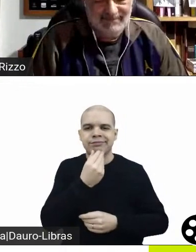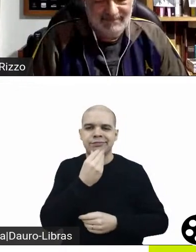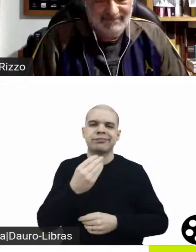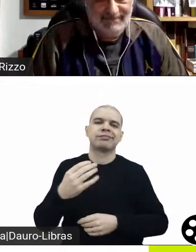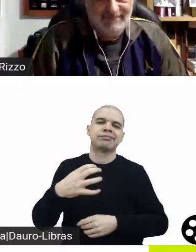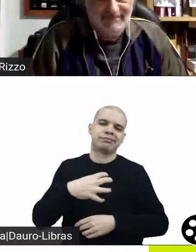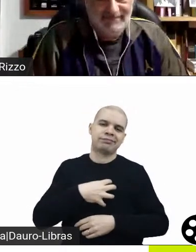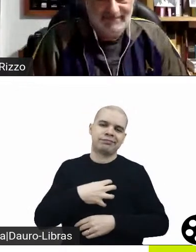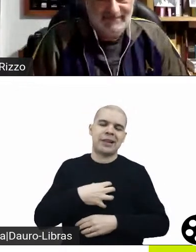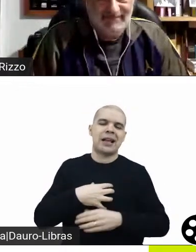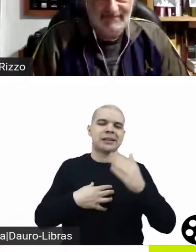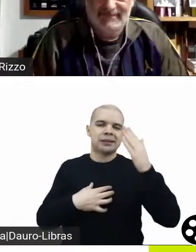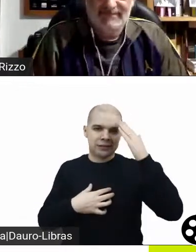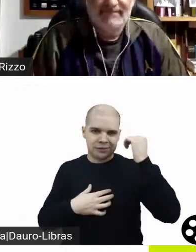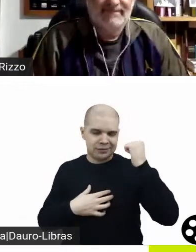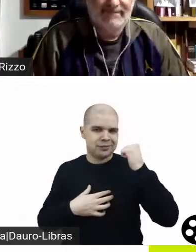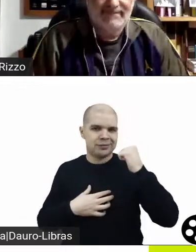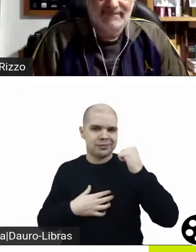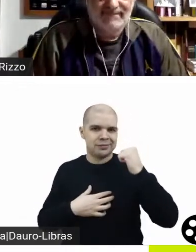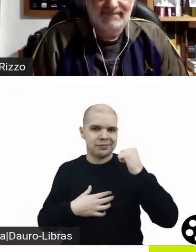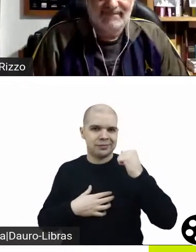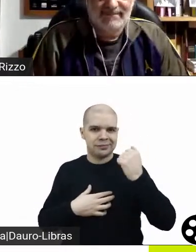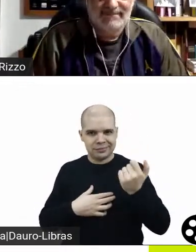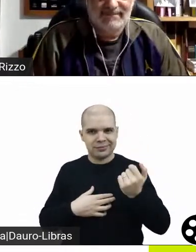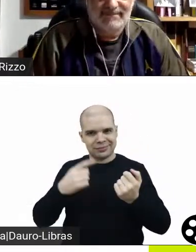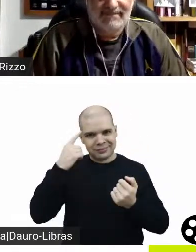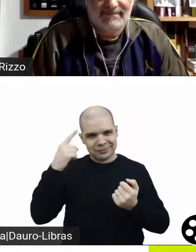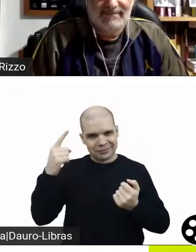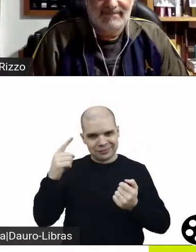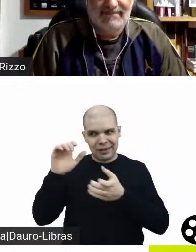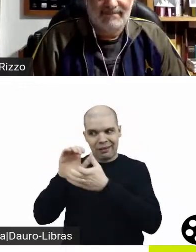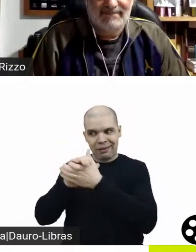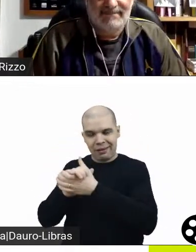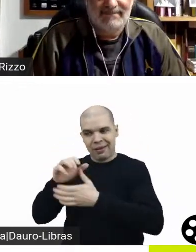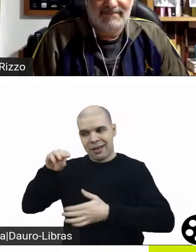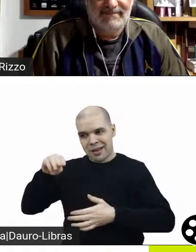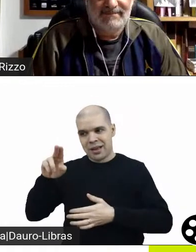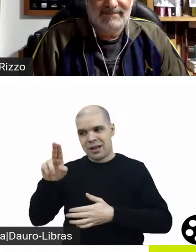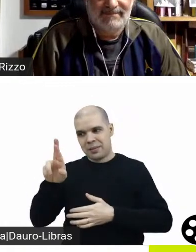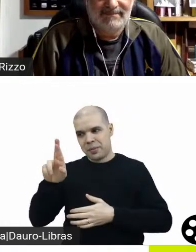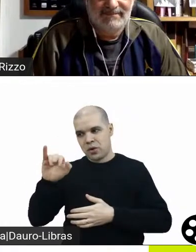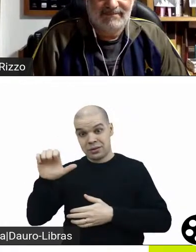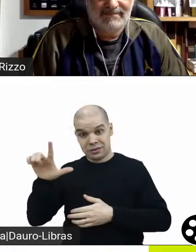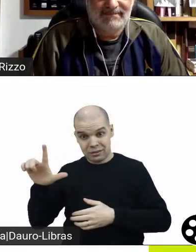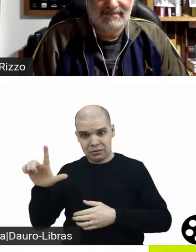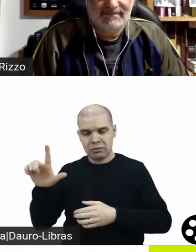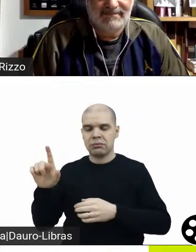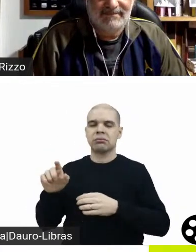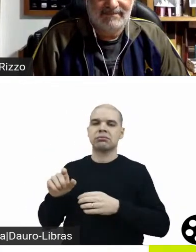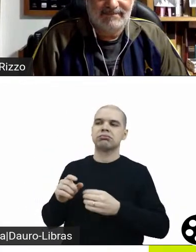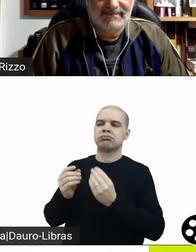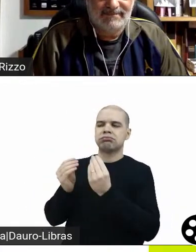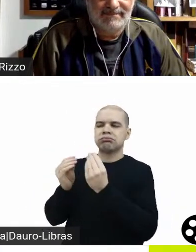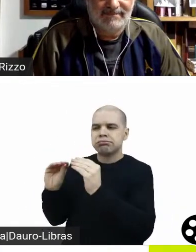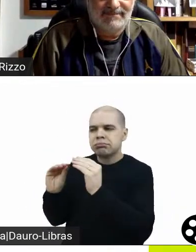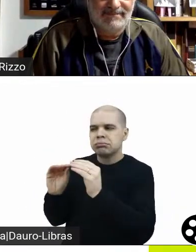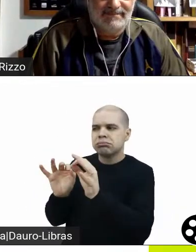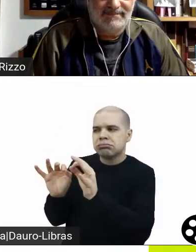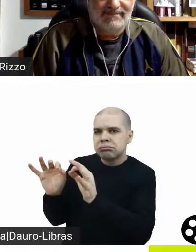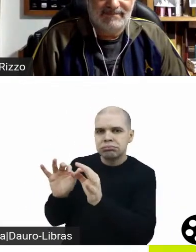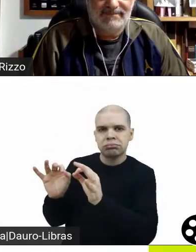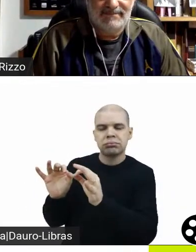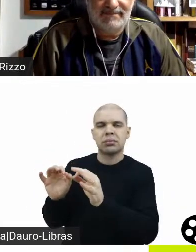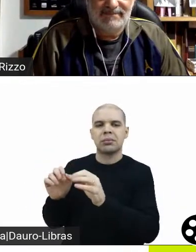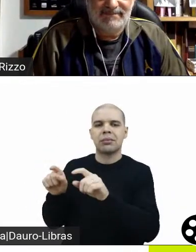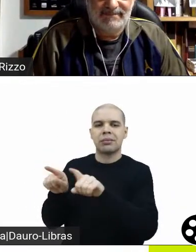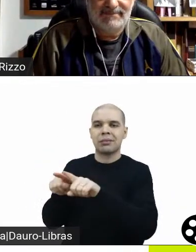Você tem o casamento do meu melhor amigo, você tem um estereótipo que talvez hoje não se case tão bem com a sociedade que é o do amigo